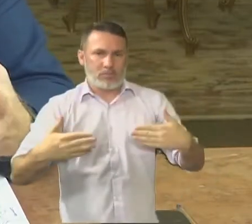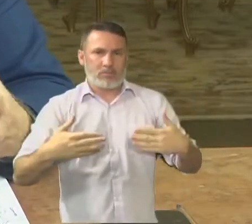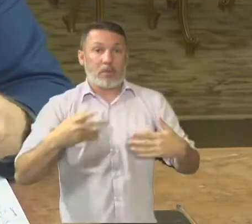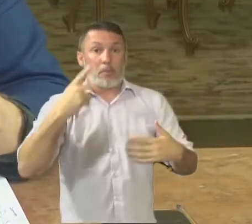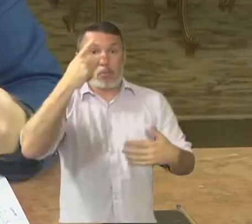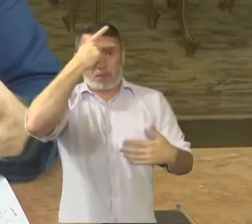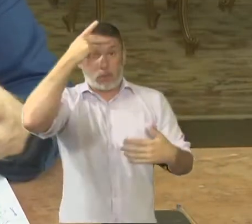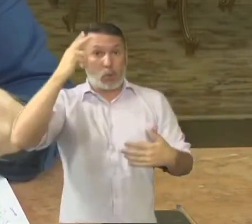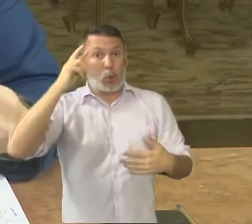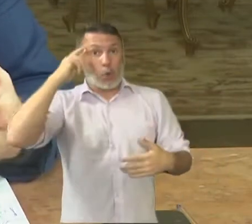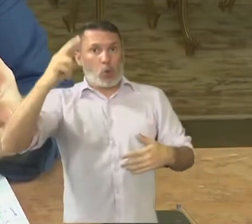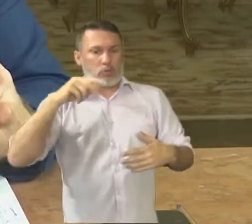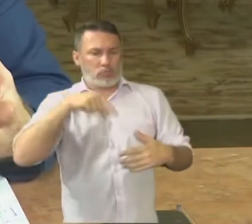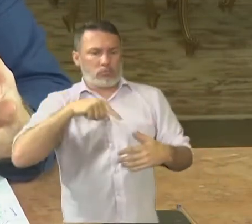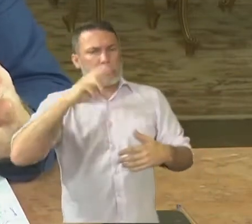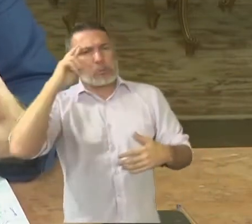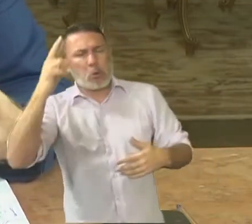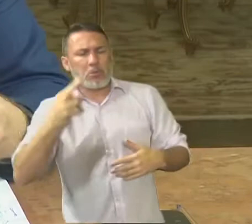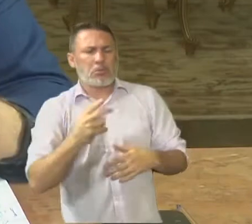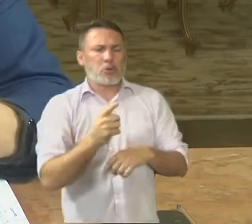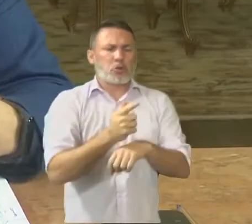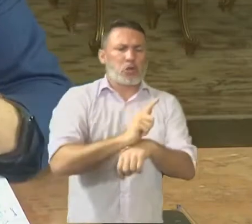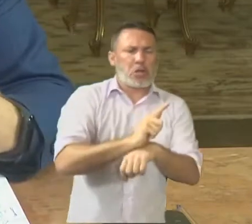empreendedor, o dono, o gerente,